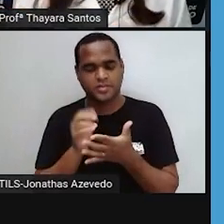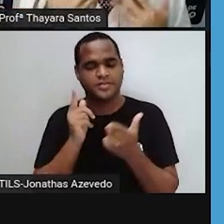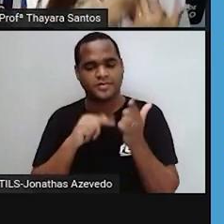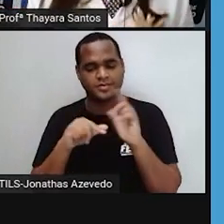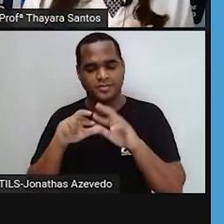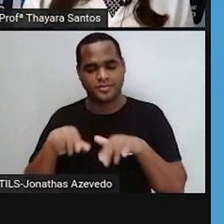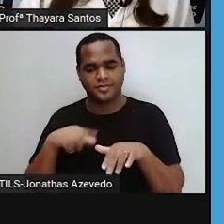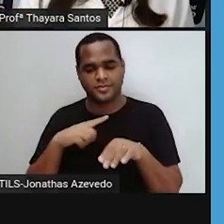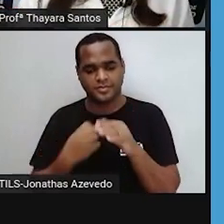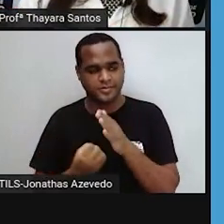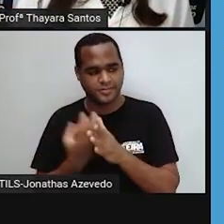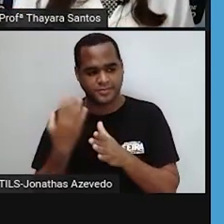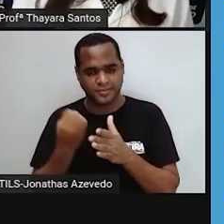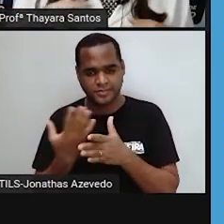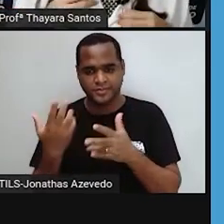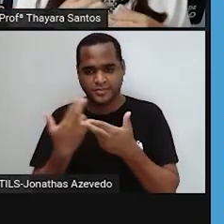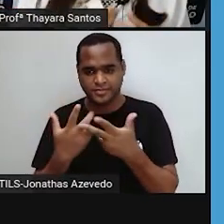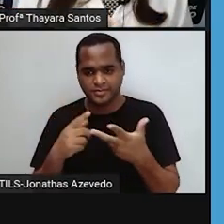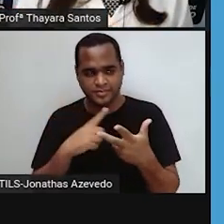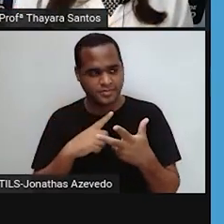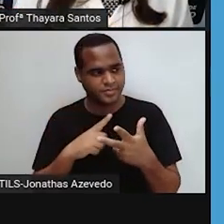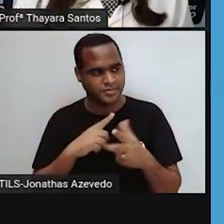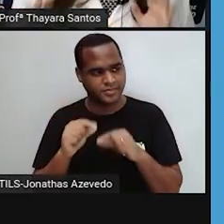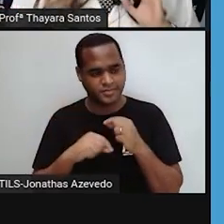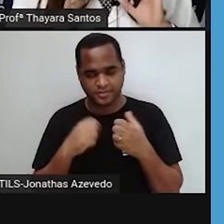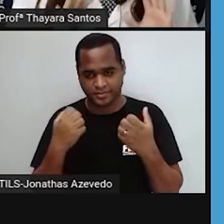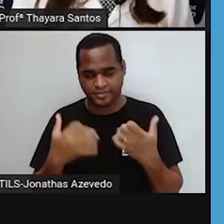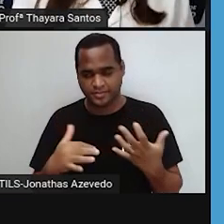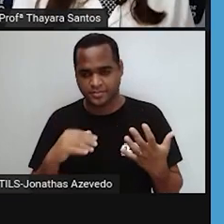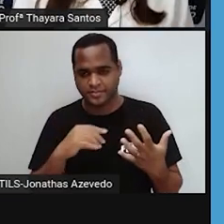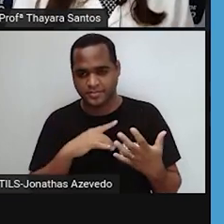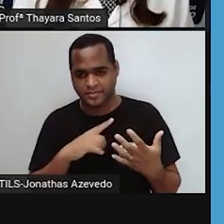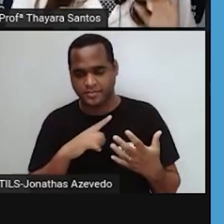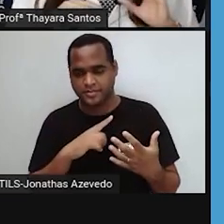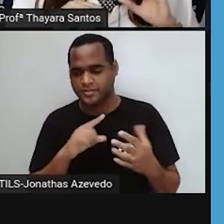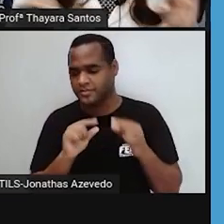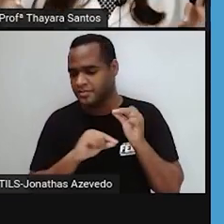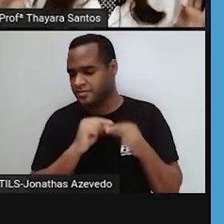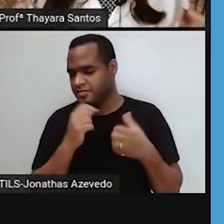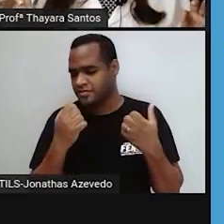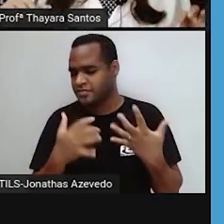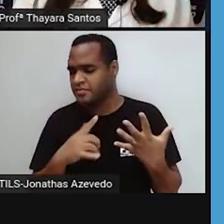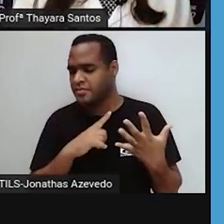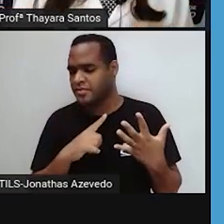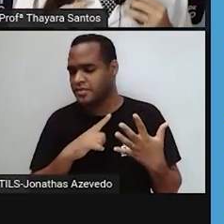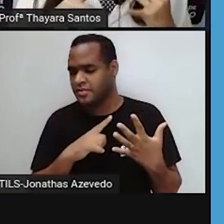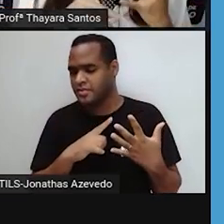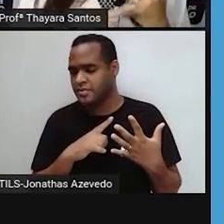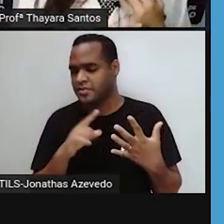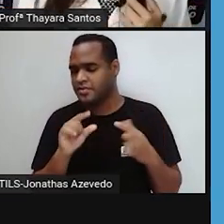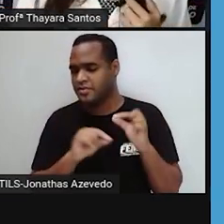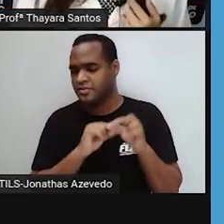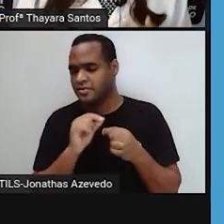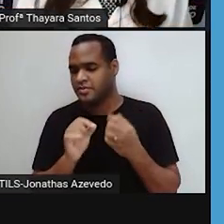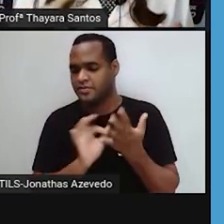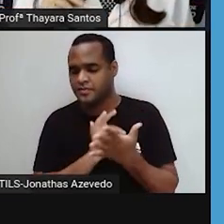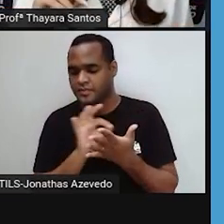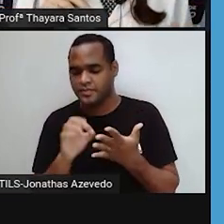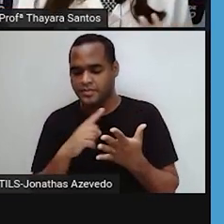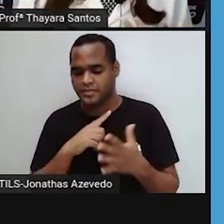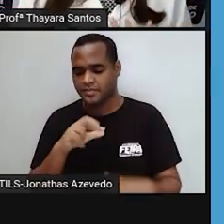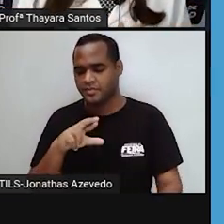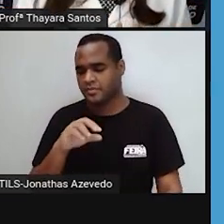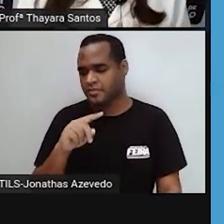proteínas dentro da célula. E esse ribossomo, ele está presente em todas as células. Na célula procariótica,